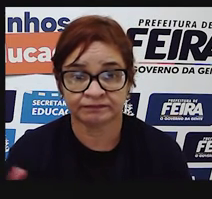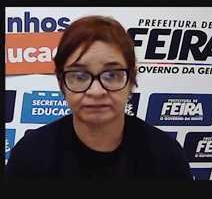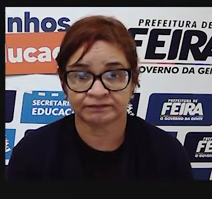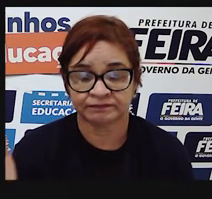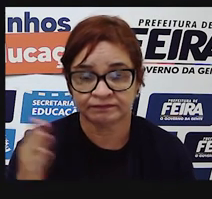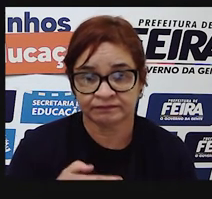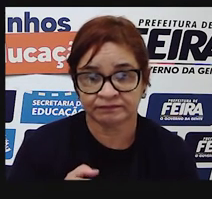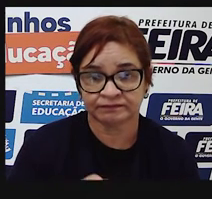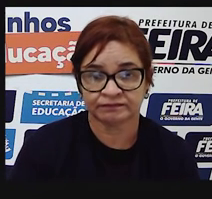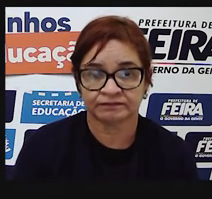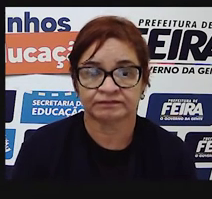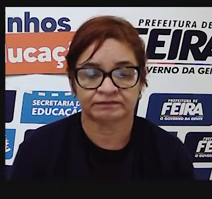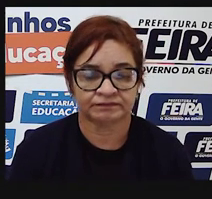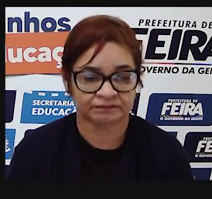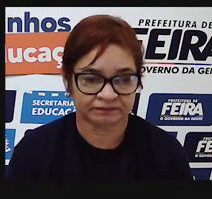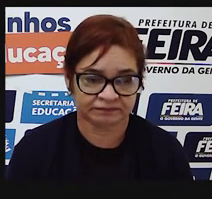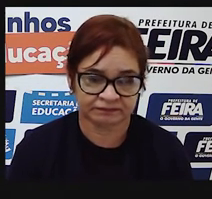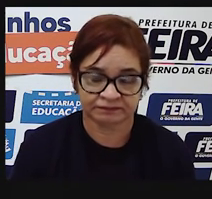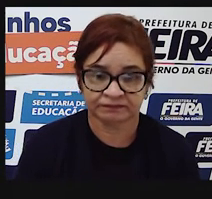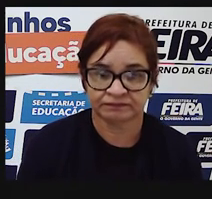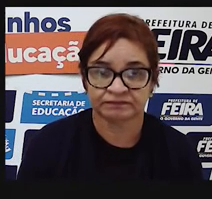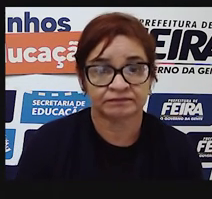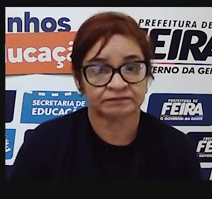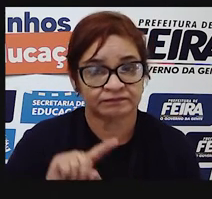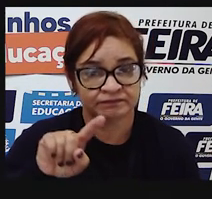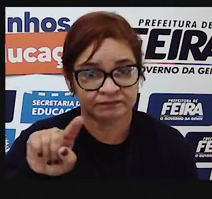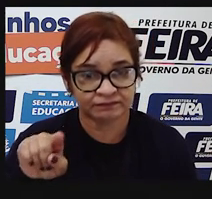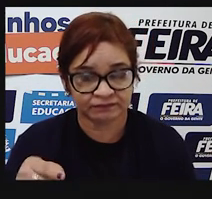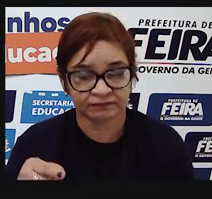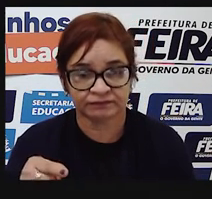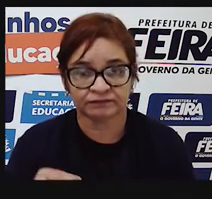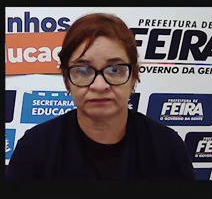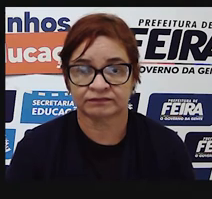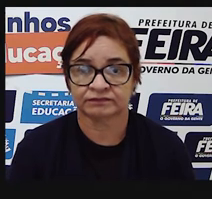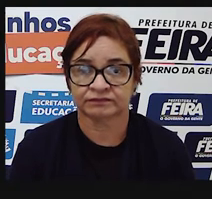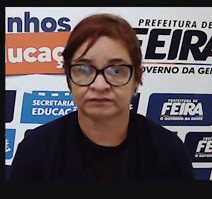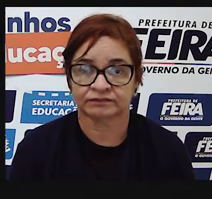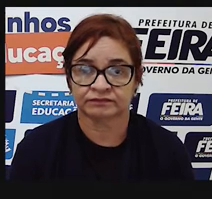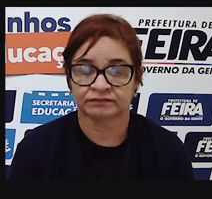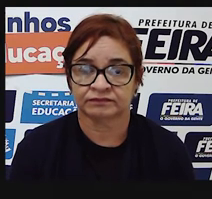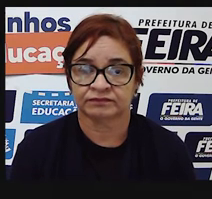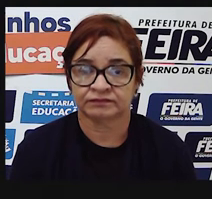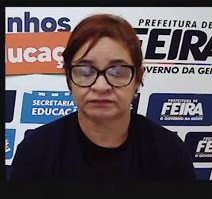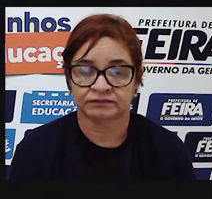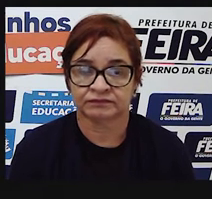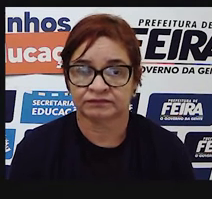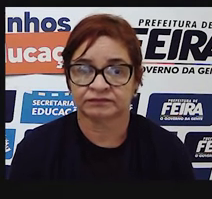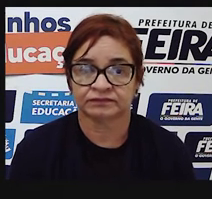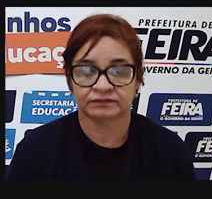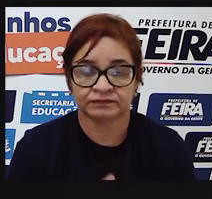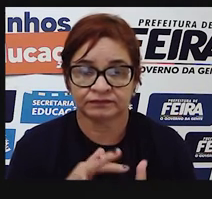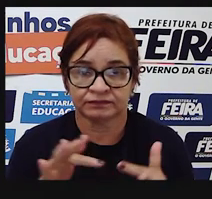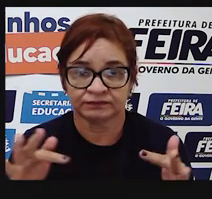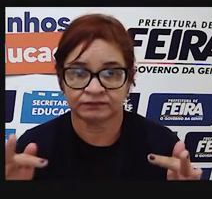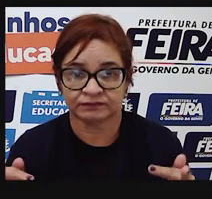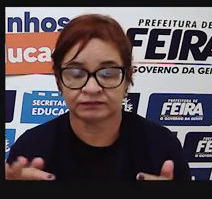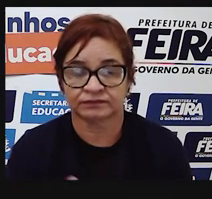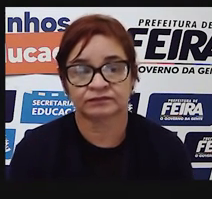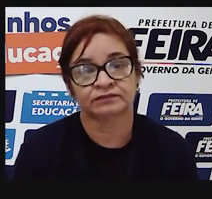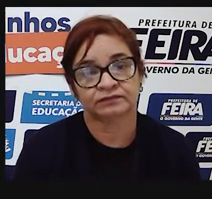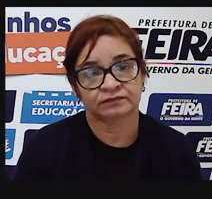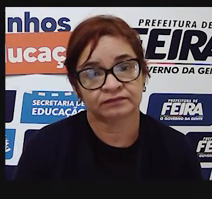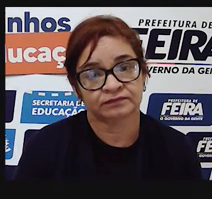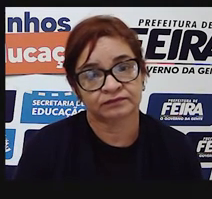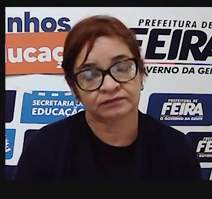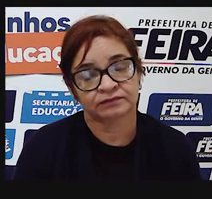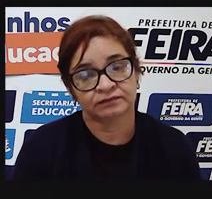vocativo, a gente vai utilizar uma vírgula na utilização desse vocativo. Ok? Que